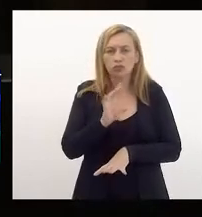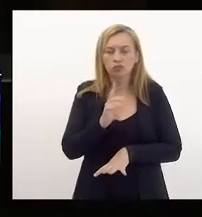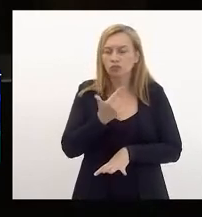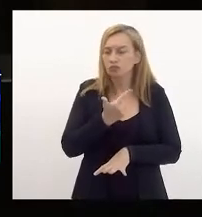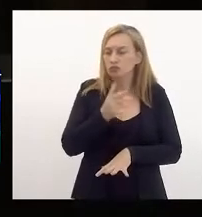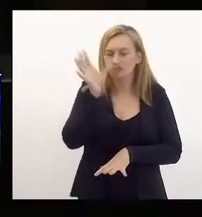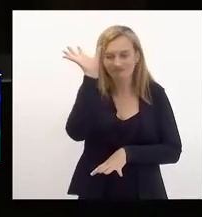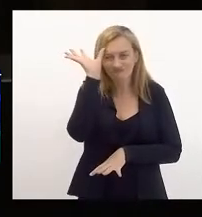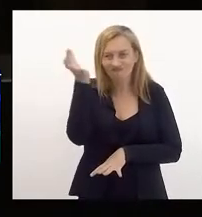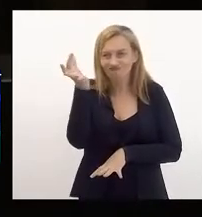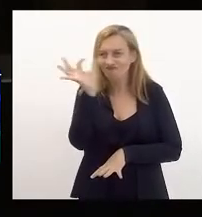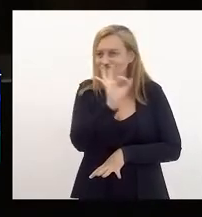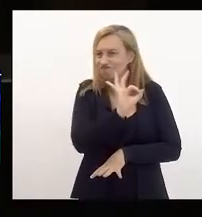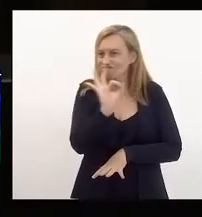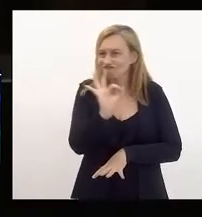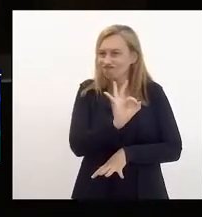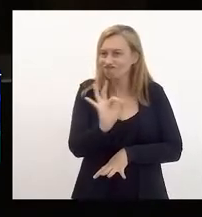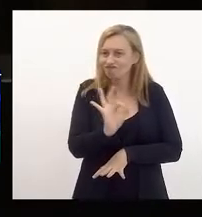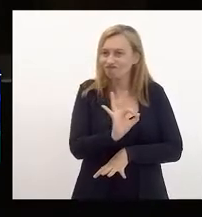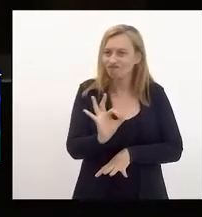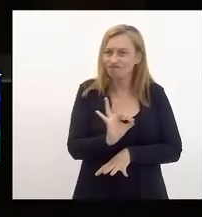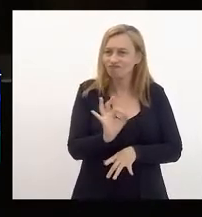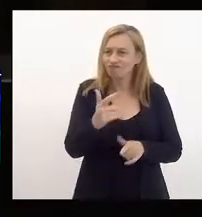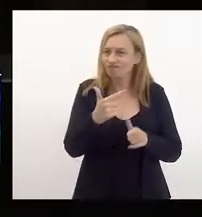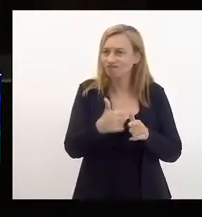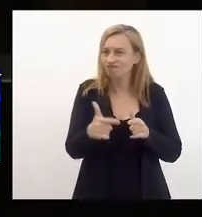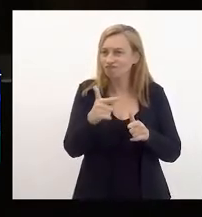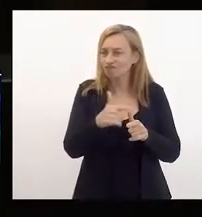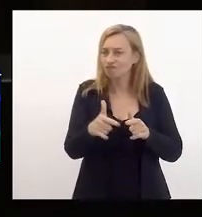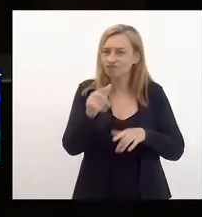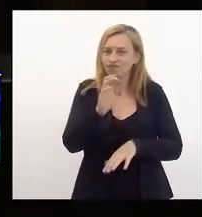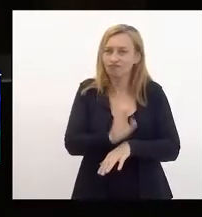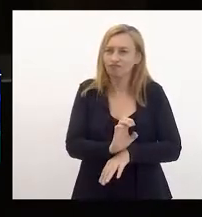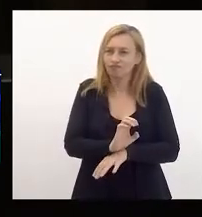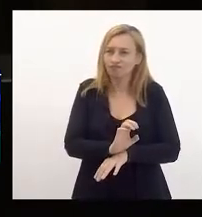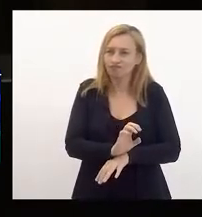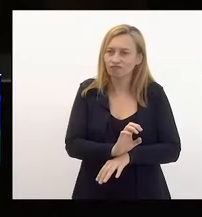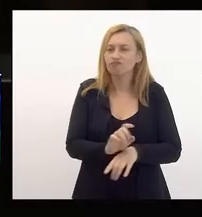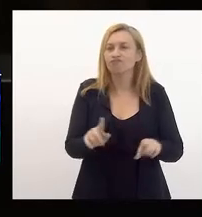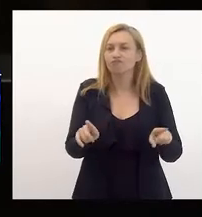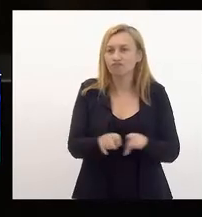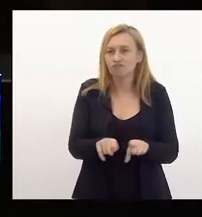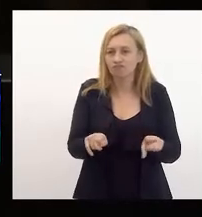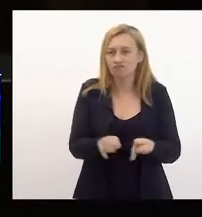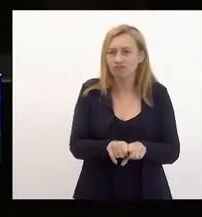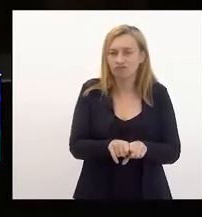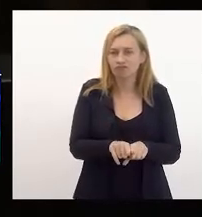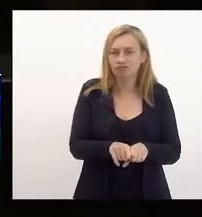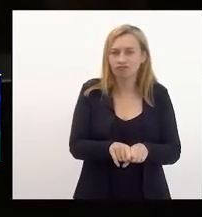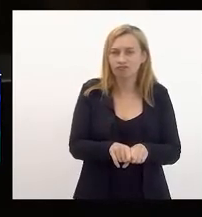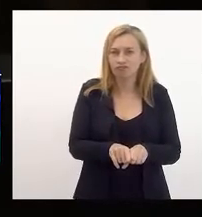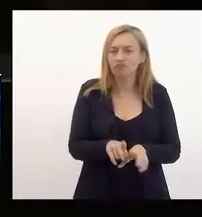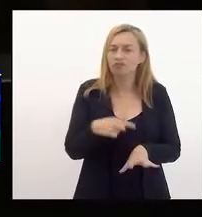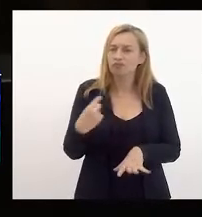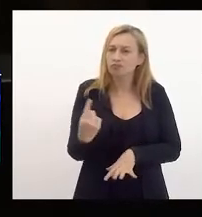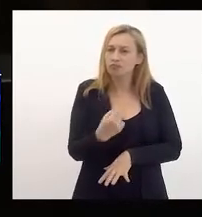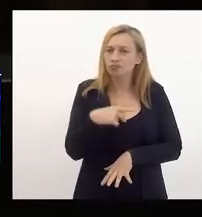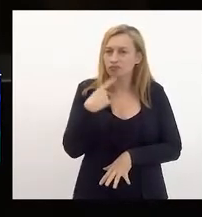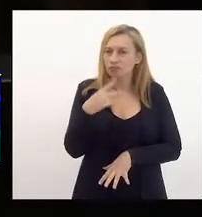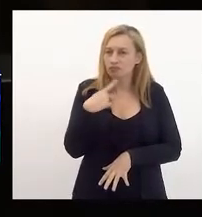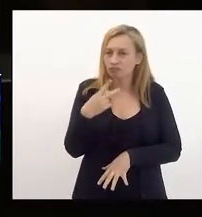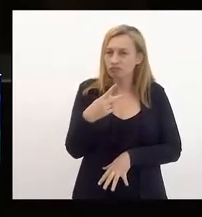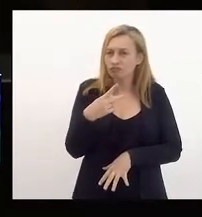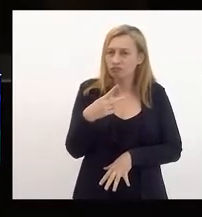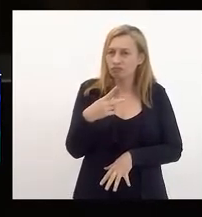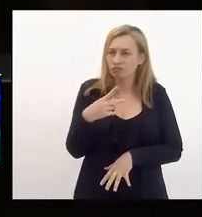resolve os problemas do Estado e nem daquilo que nós chamamos de